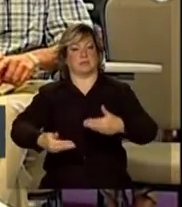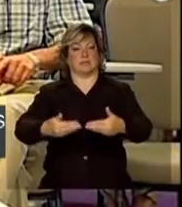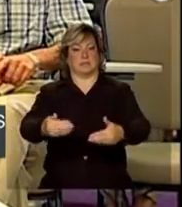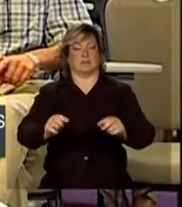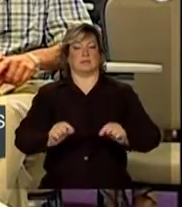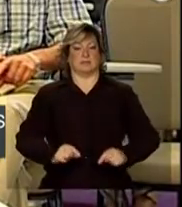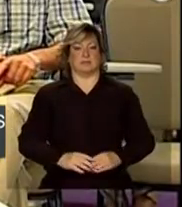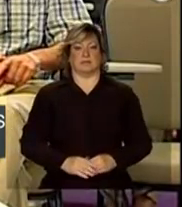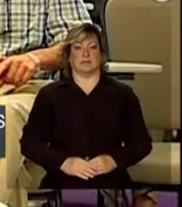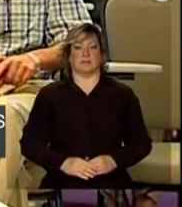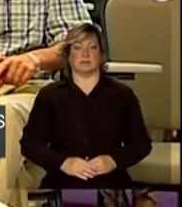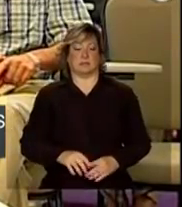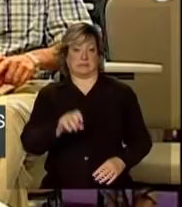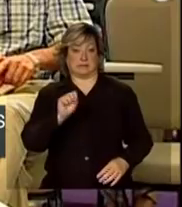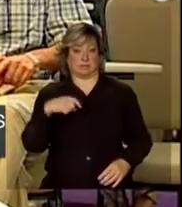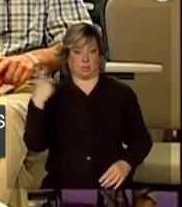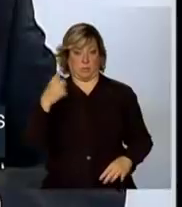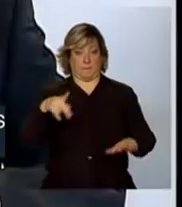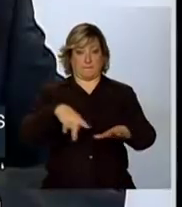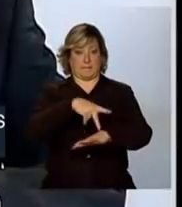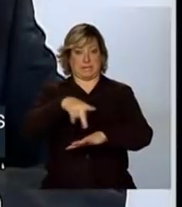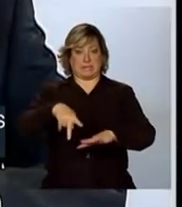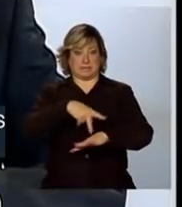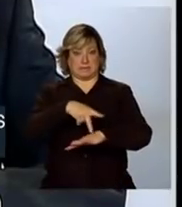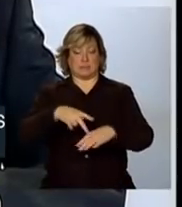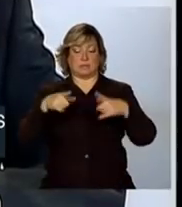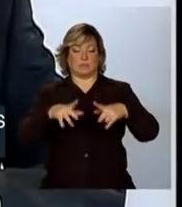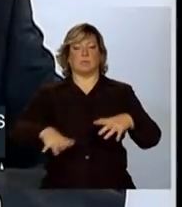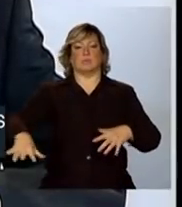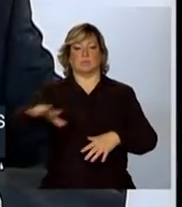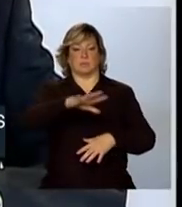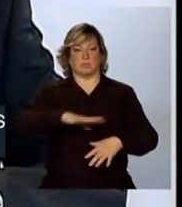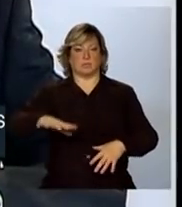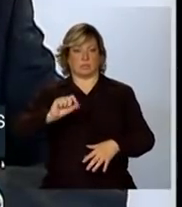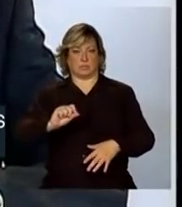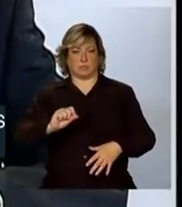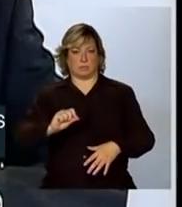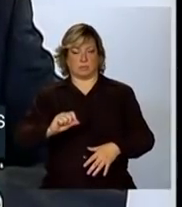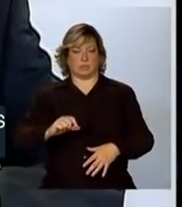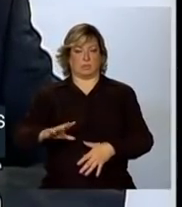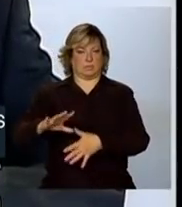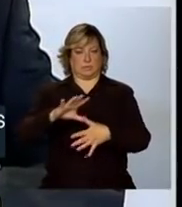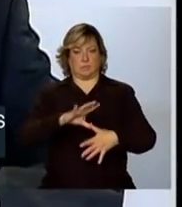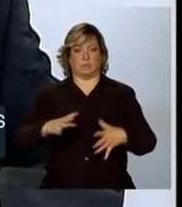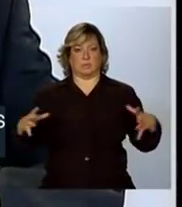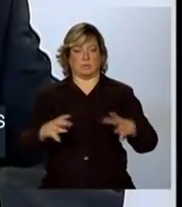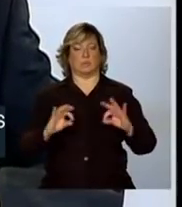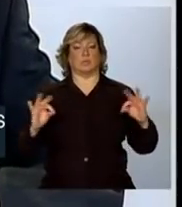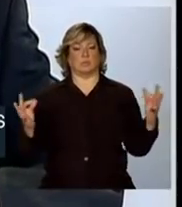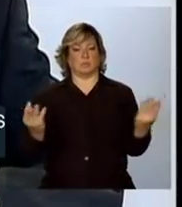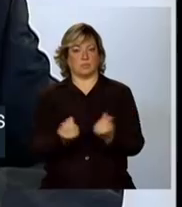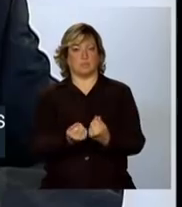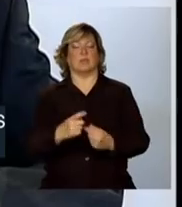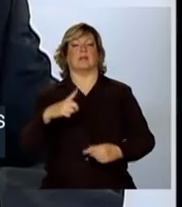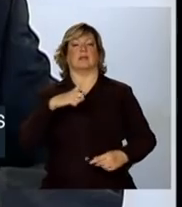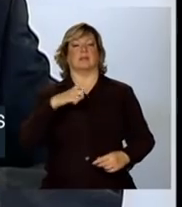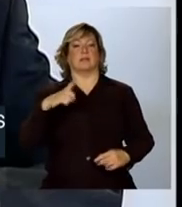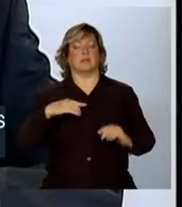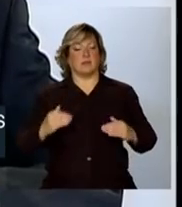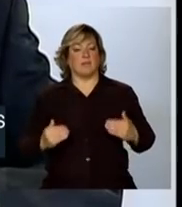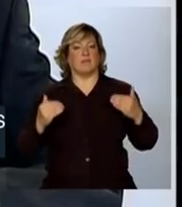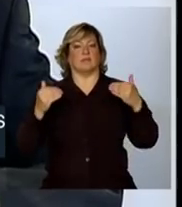Neste processo. Os países da região das Américas têm avançado significativamente no